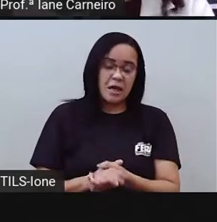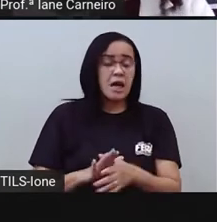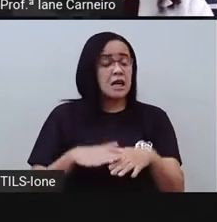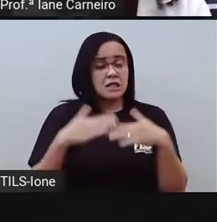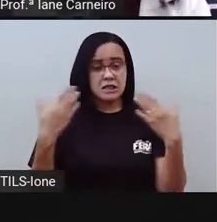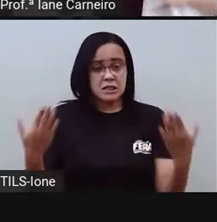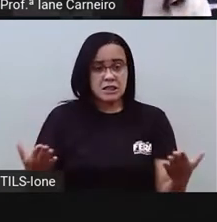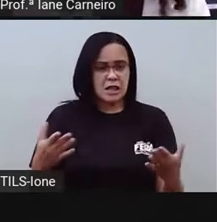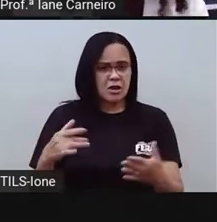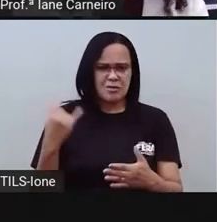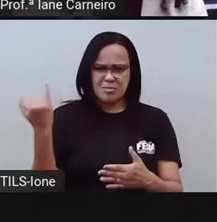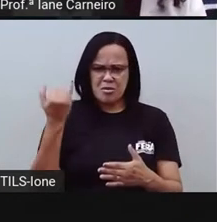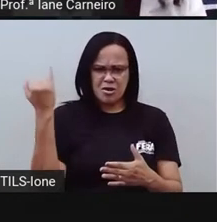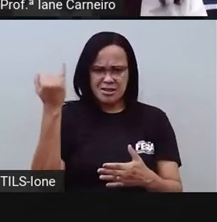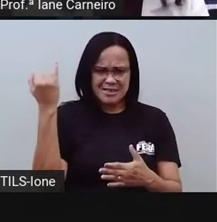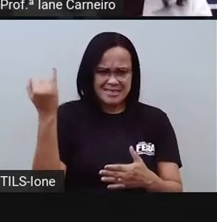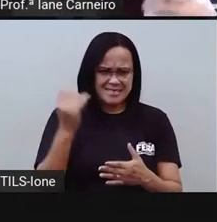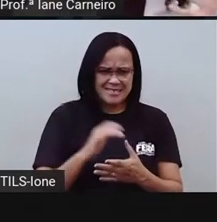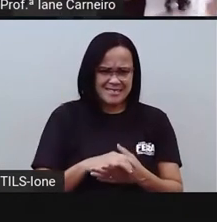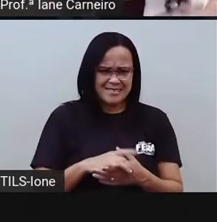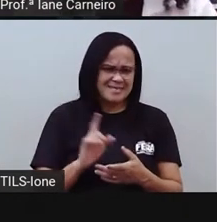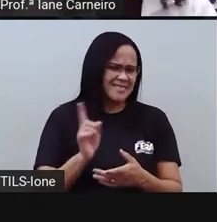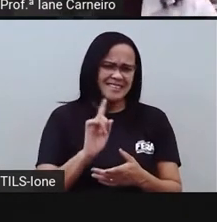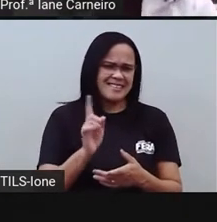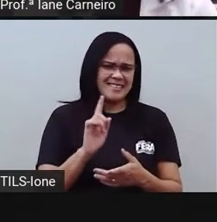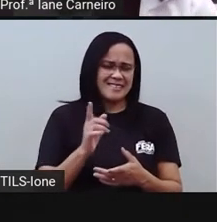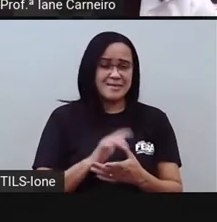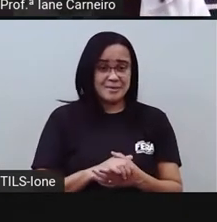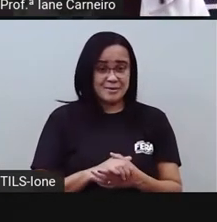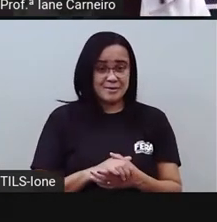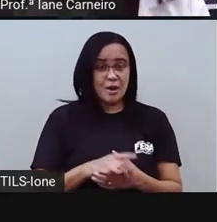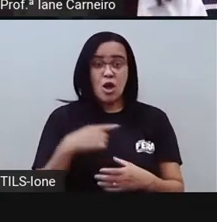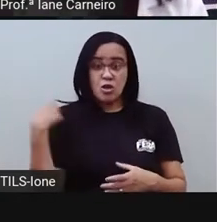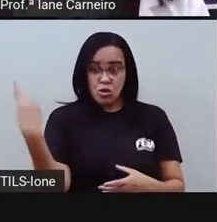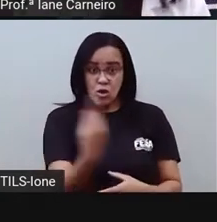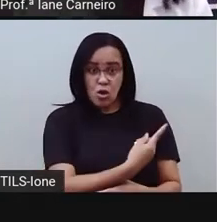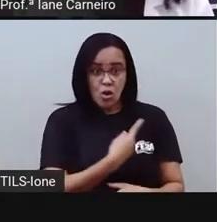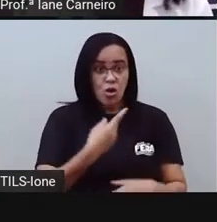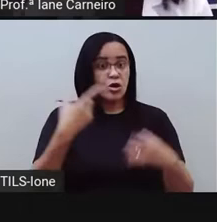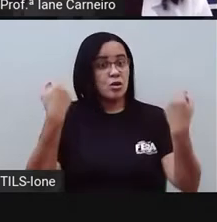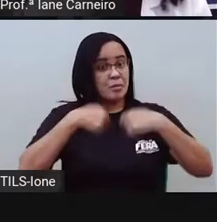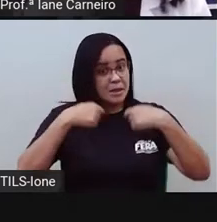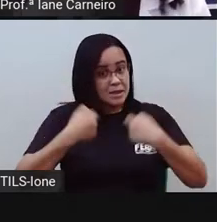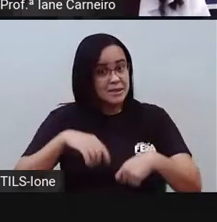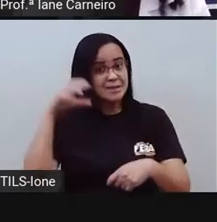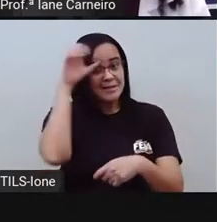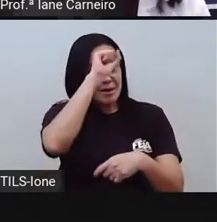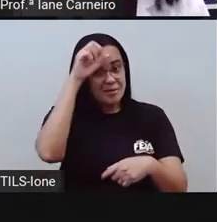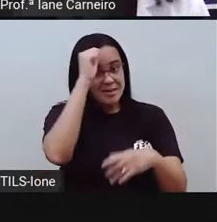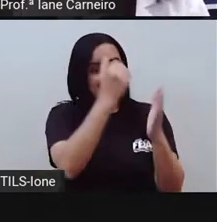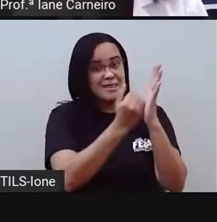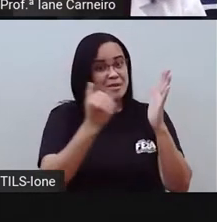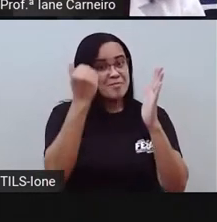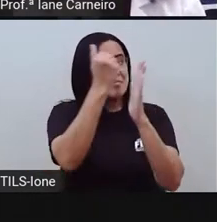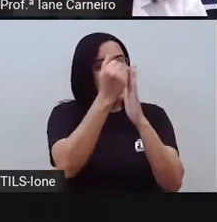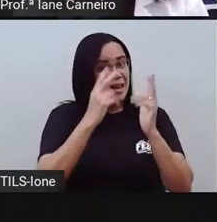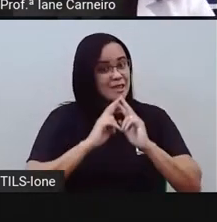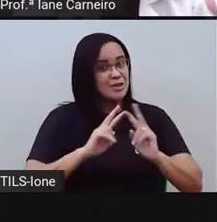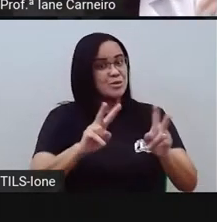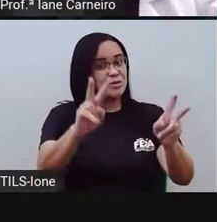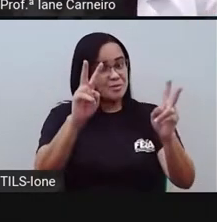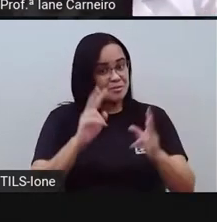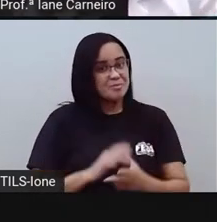importa. E aí, como ele fala aqui, a gente tem muito o que aprender. Então, quando a gente faz amizade com a criança, né?